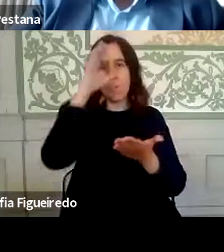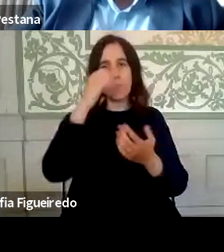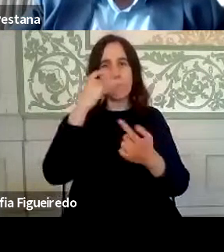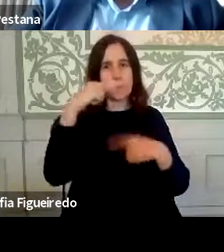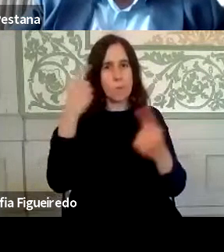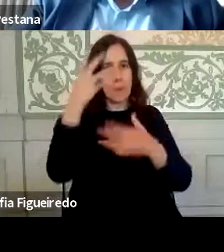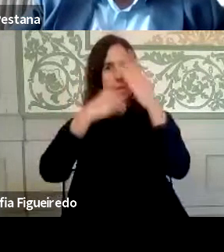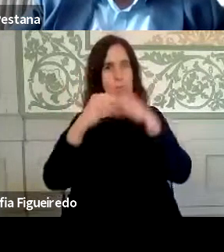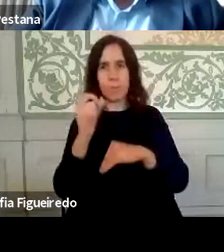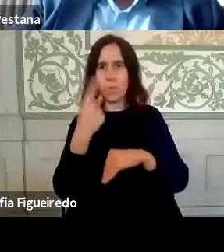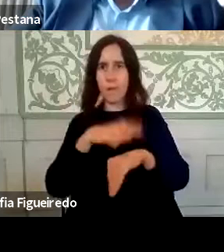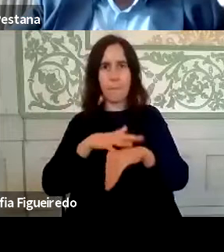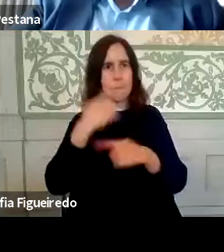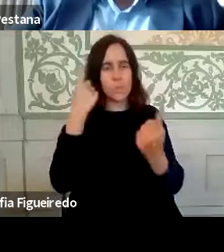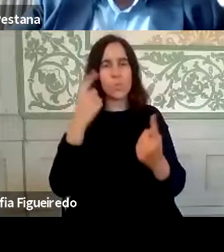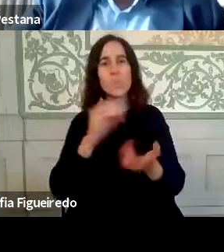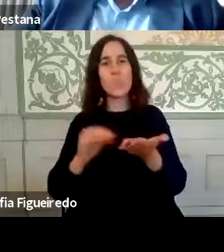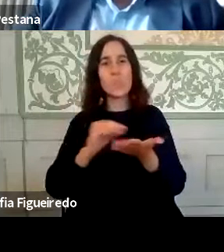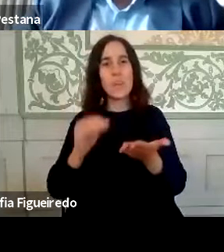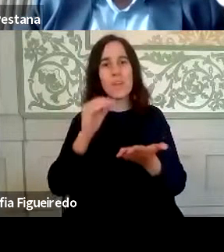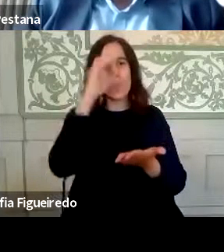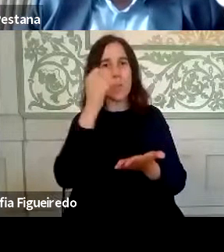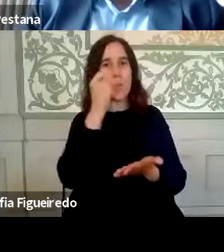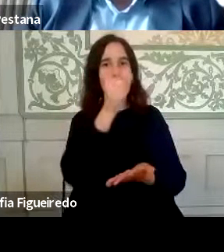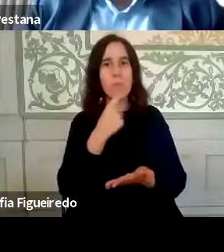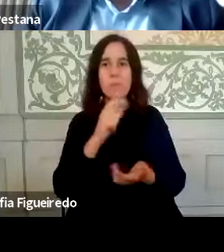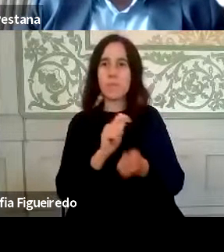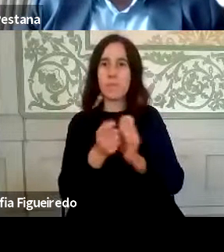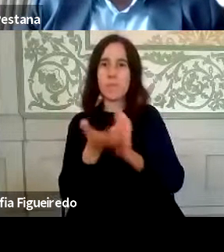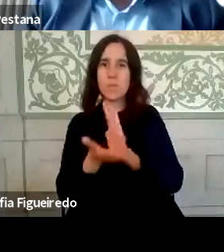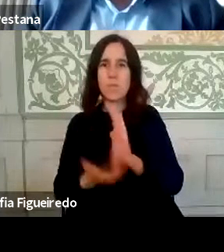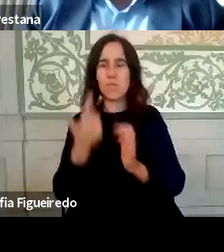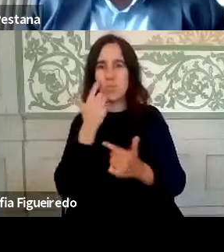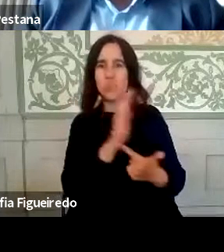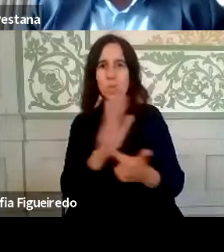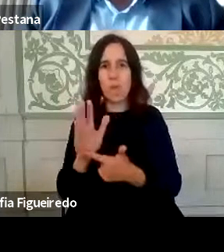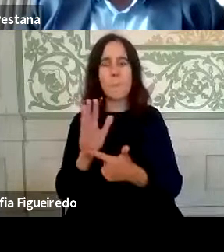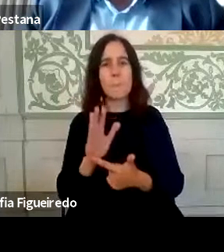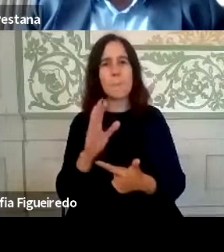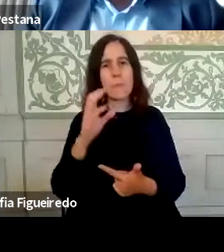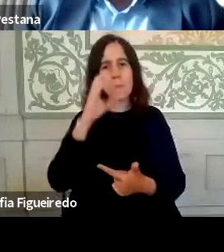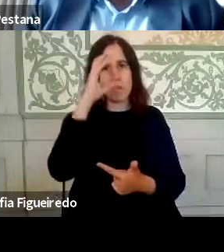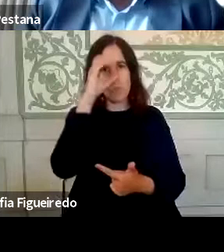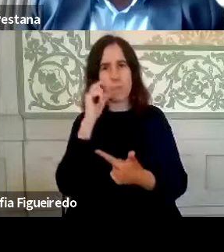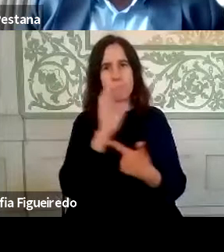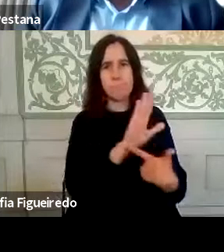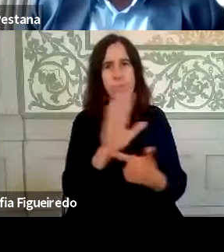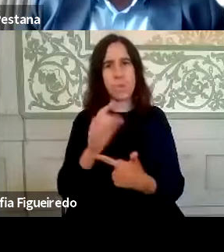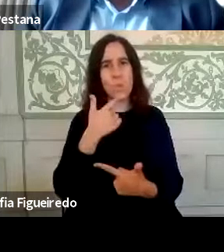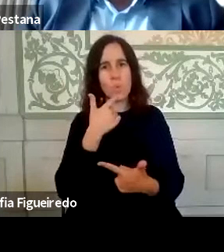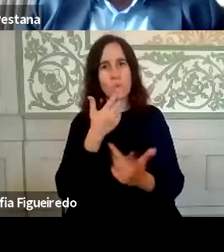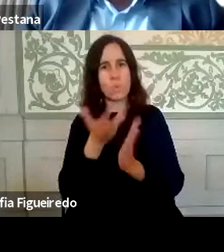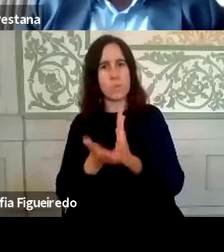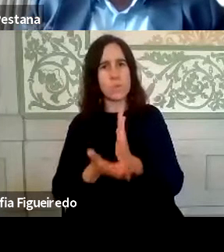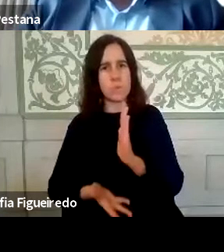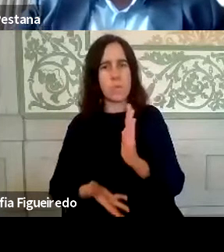quando disse que depois nos tornámos transversal, pois lá, quer dizer, há já sinais, este governo deu muitos sinais sobre a transversalidade, não é? Eu acho